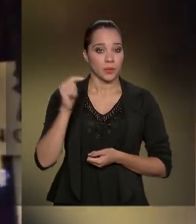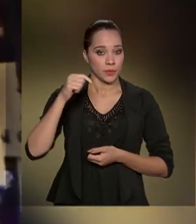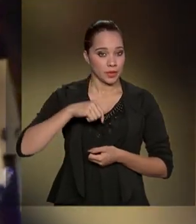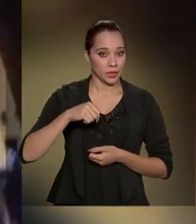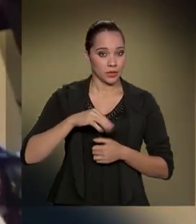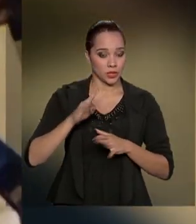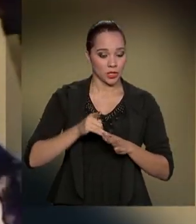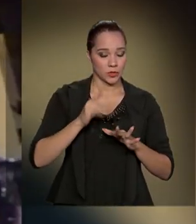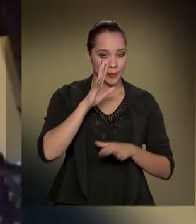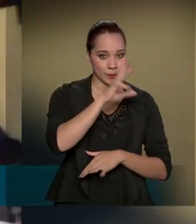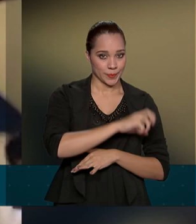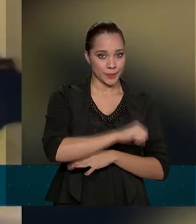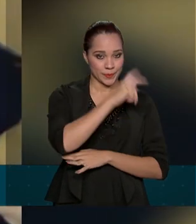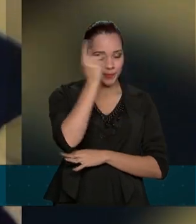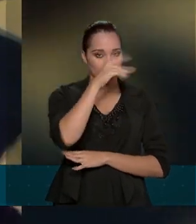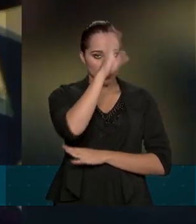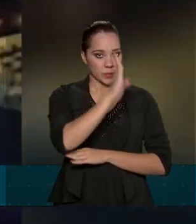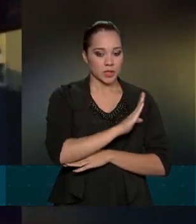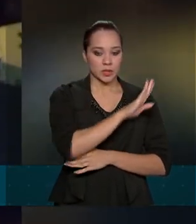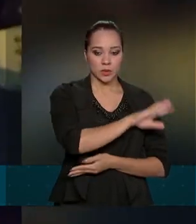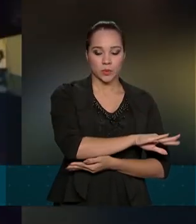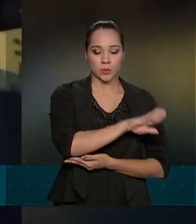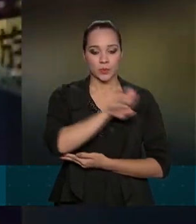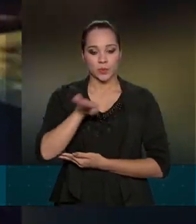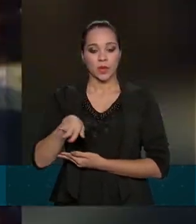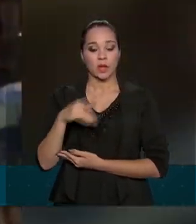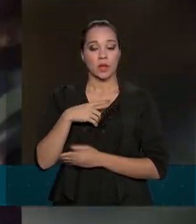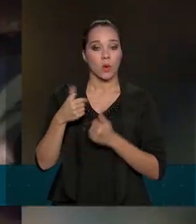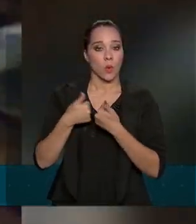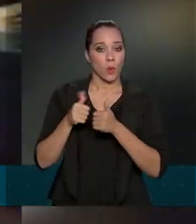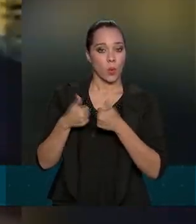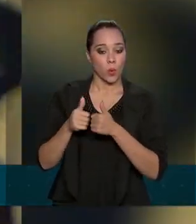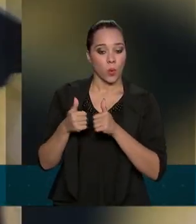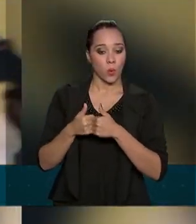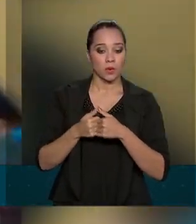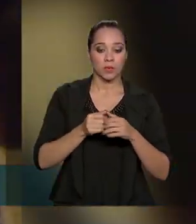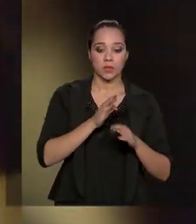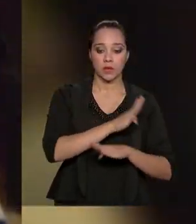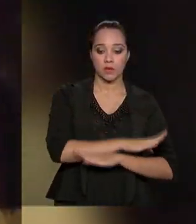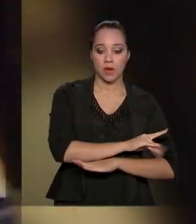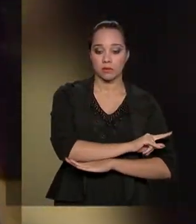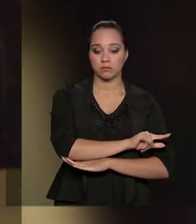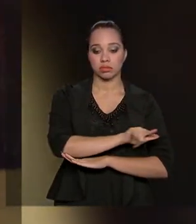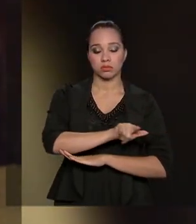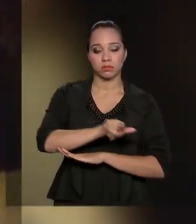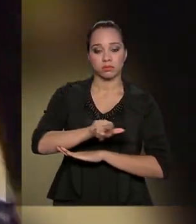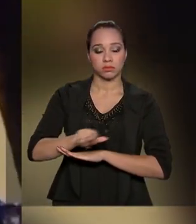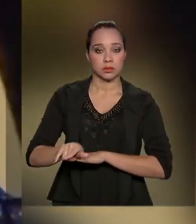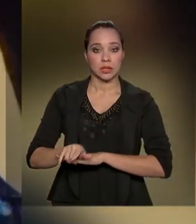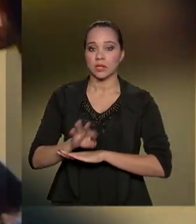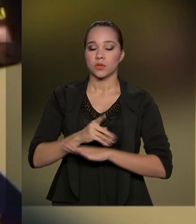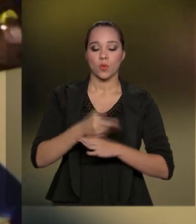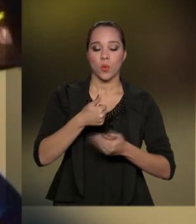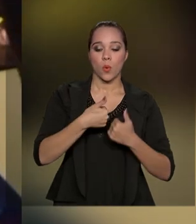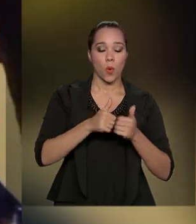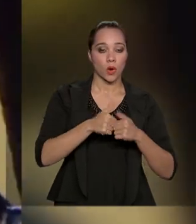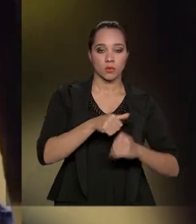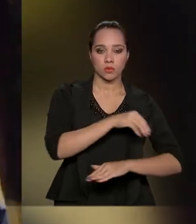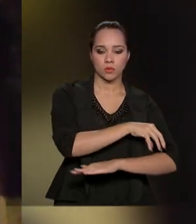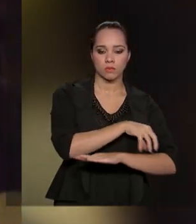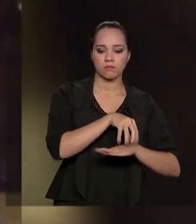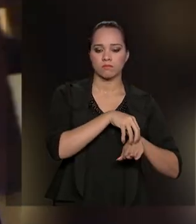evacuação dos brasileiros. Aqui está o ônibus que nós vamos seguir para aeroporto. Acabaram de chegar